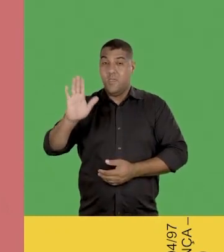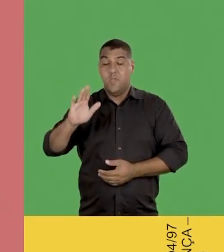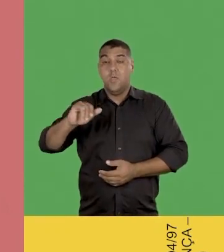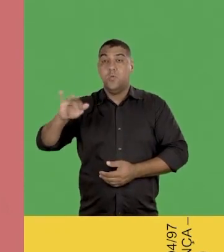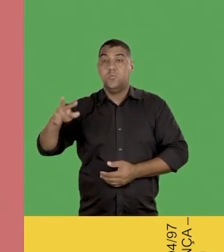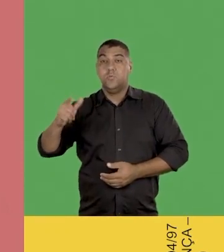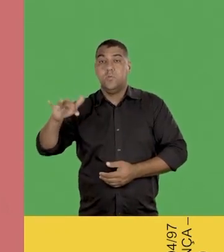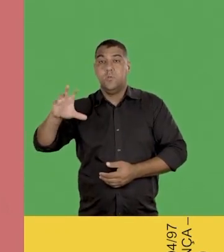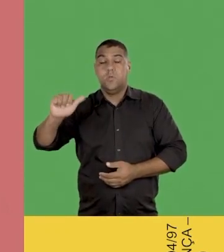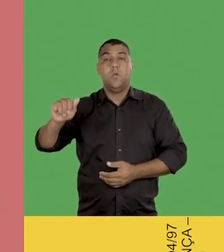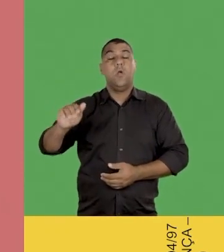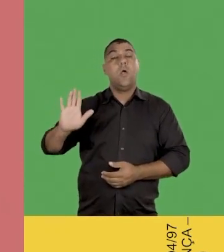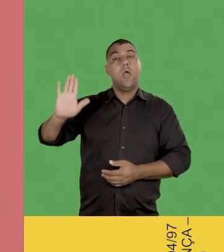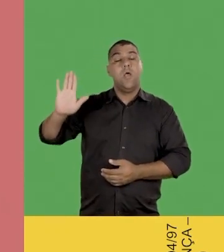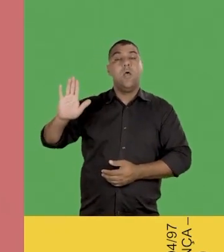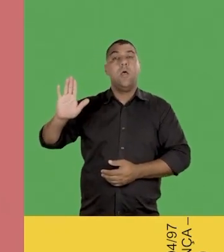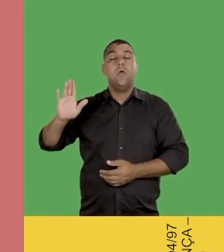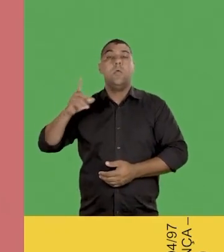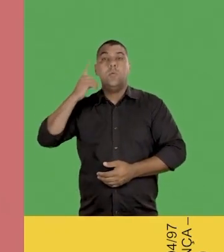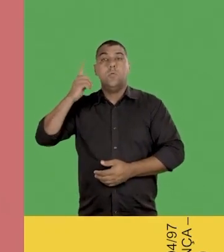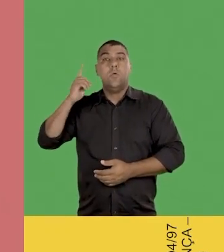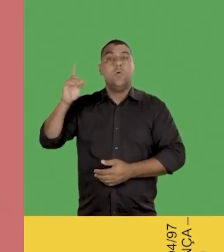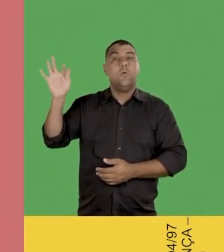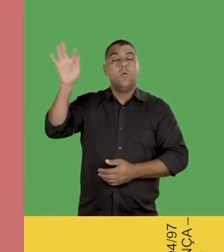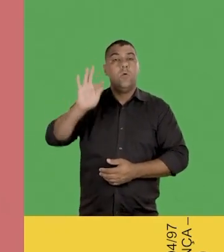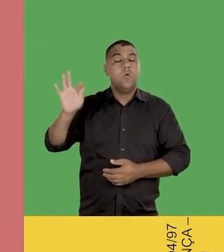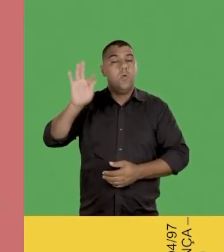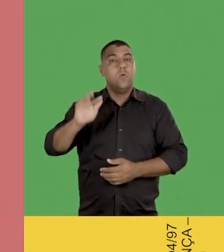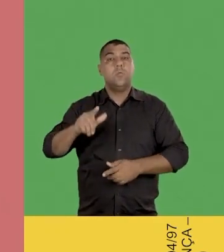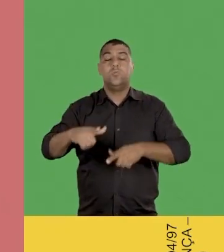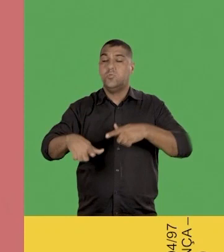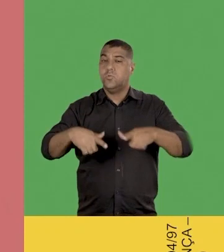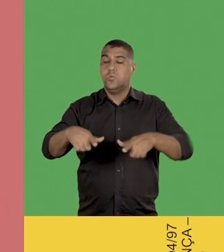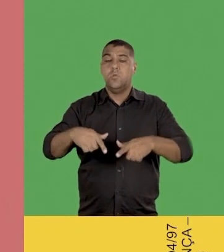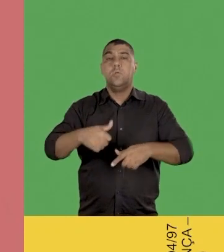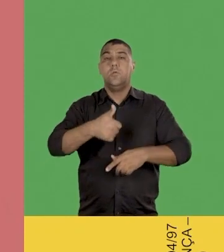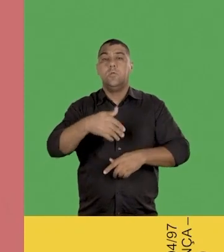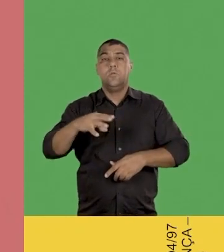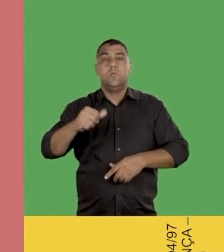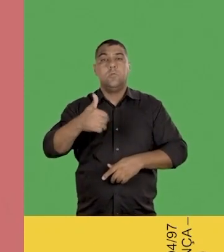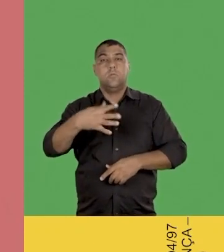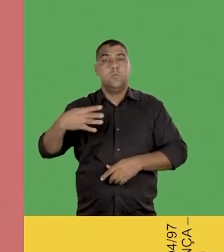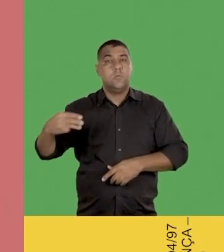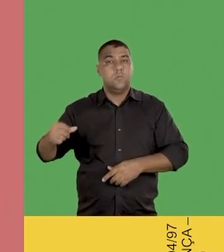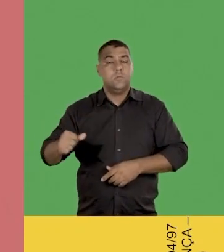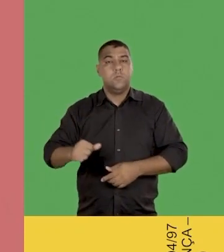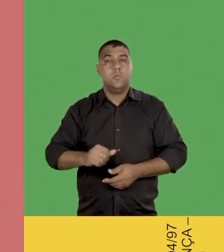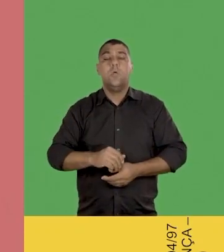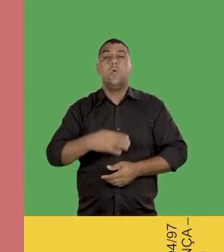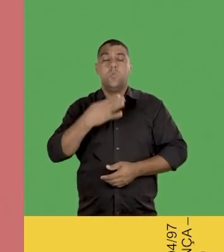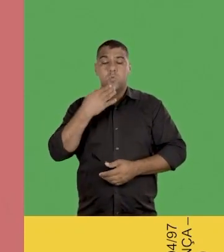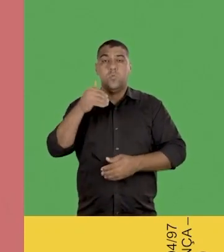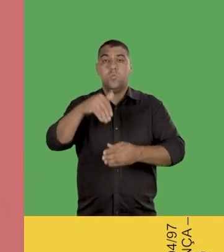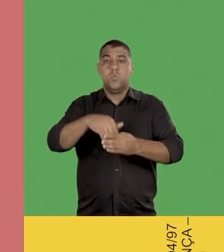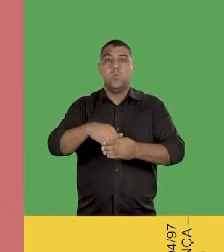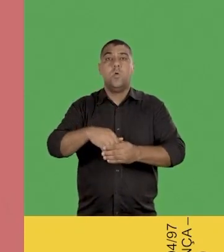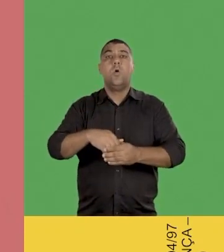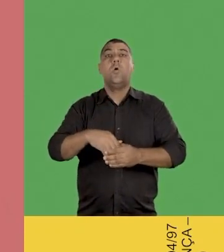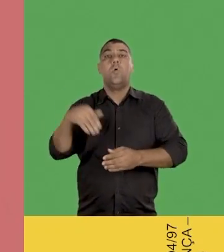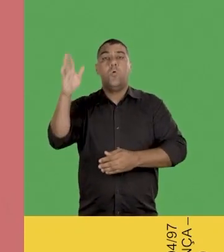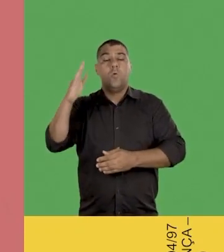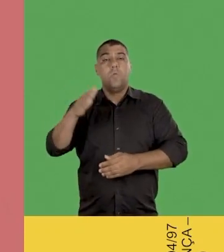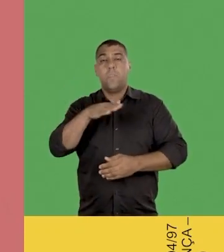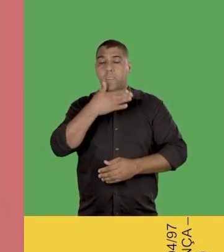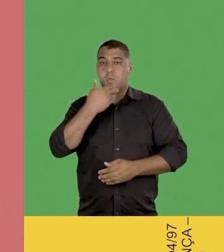Olá, sou Julier, candidato a deputado federal pelo Partido dos Trabalhadores, número 1310. Venho aqui pedir o seu voto, para que nós